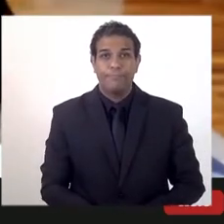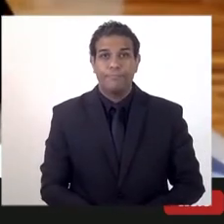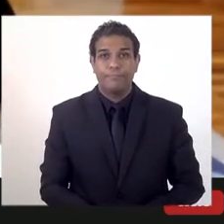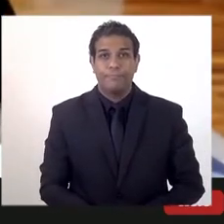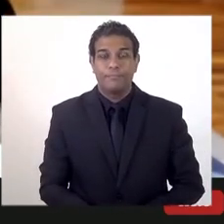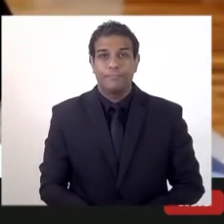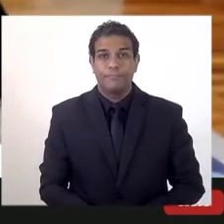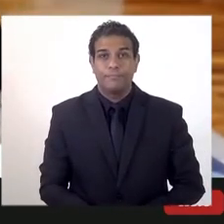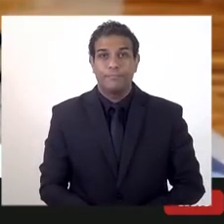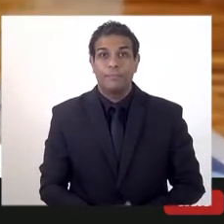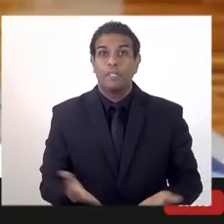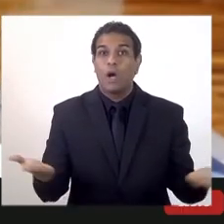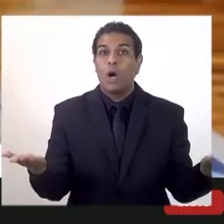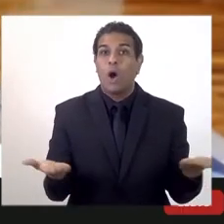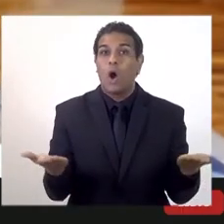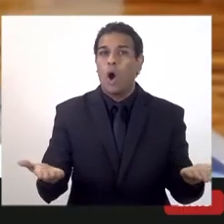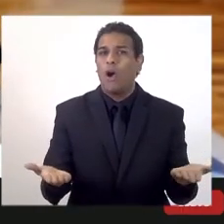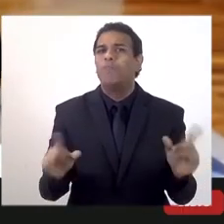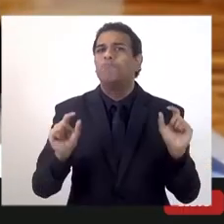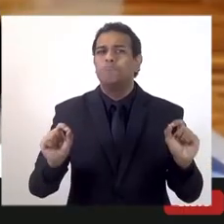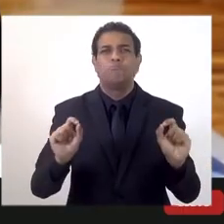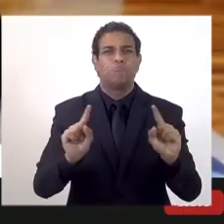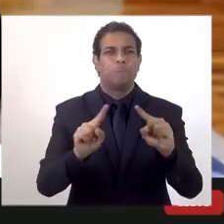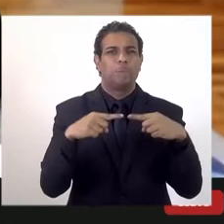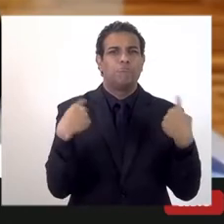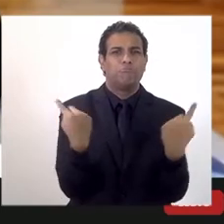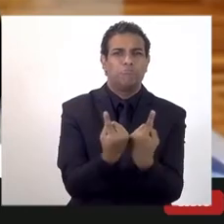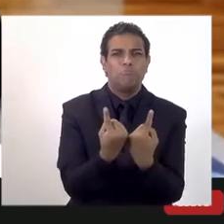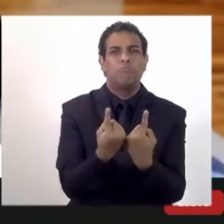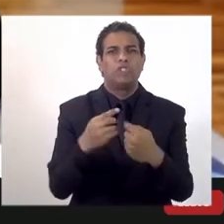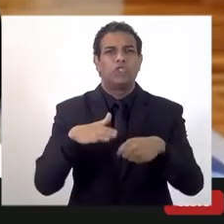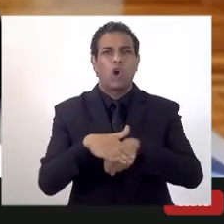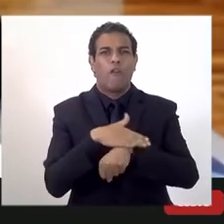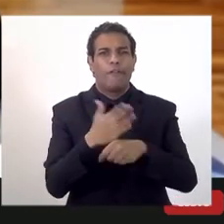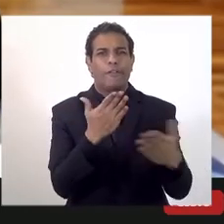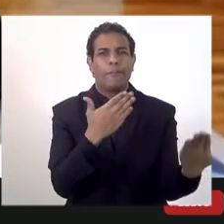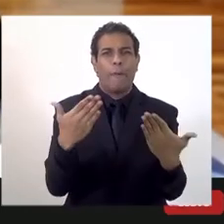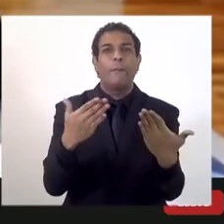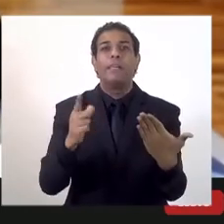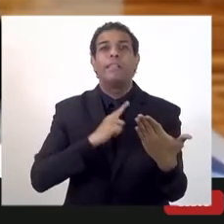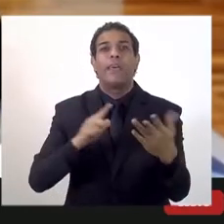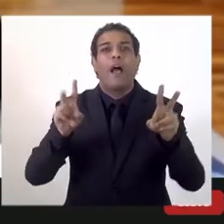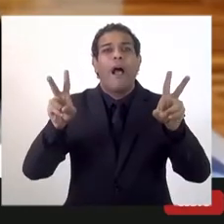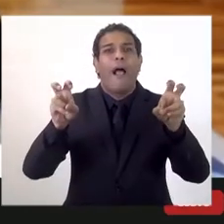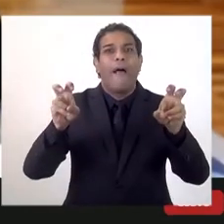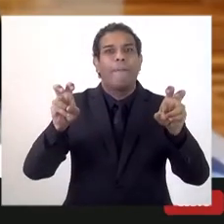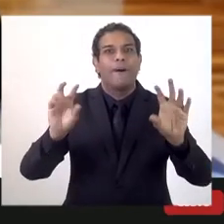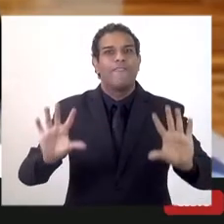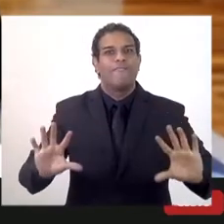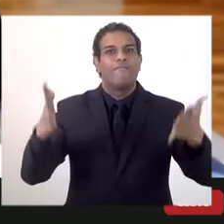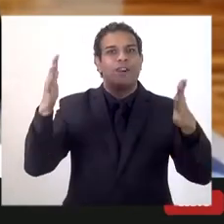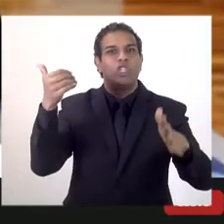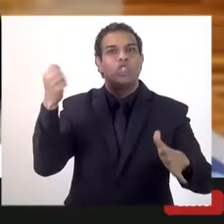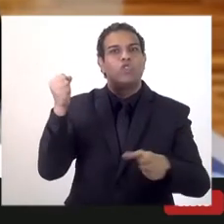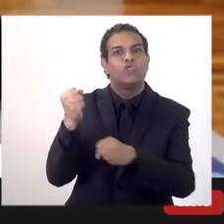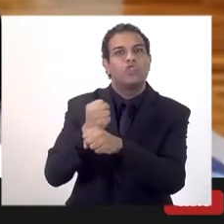Bem, hoje a ideia é que a gente pudesse falar um pouquinho dos 18 anos, mas também do